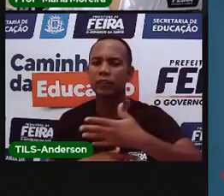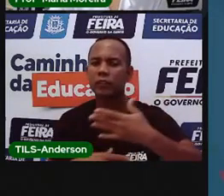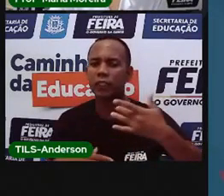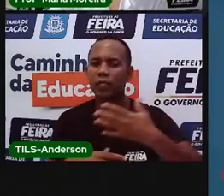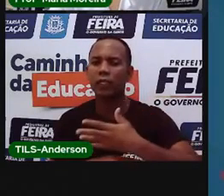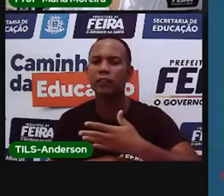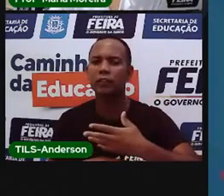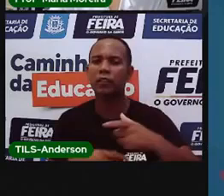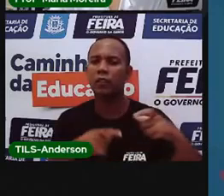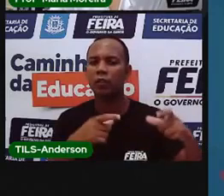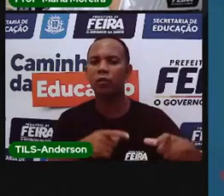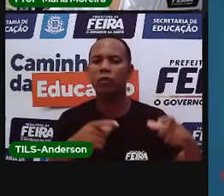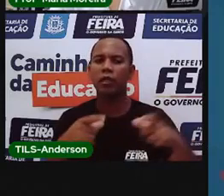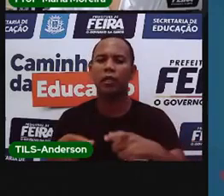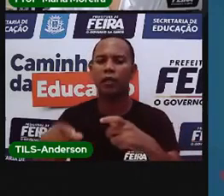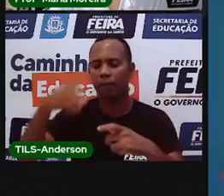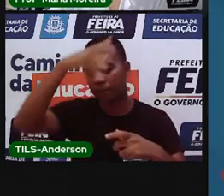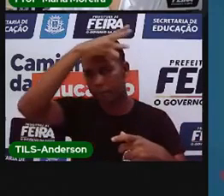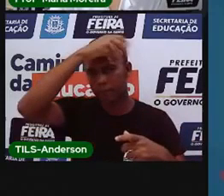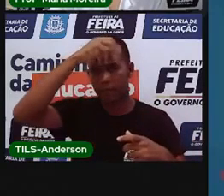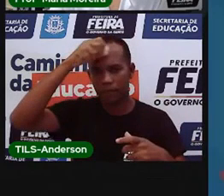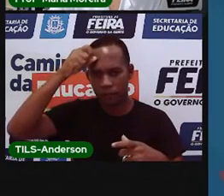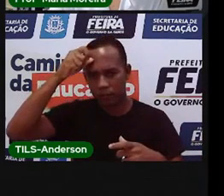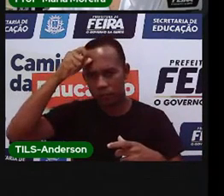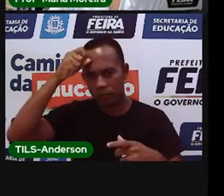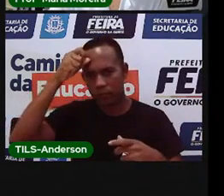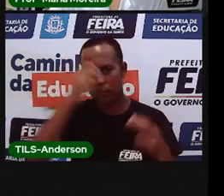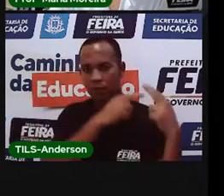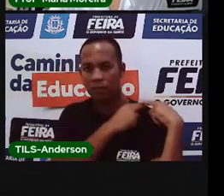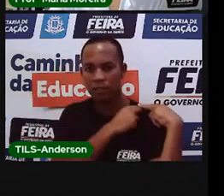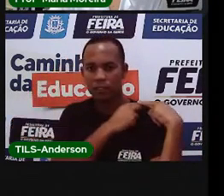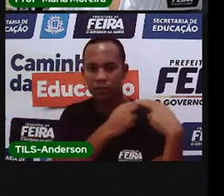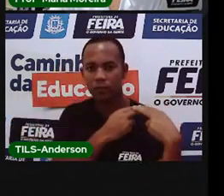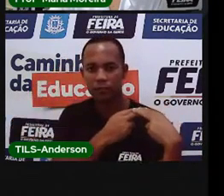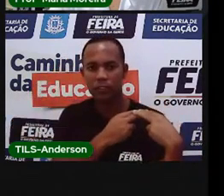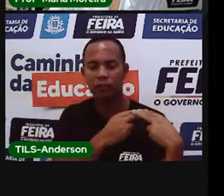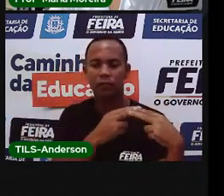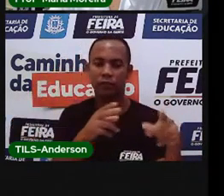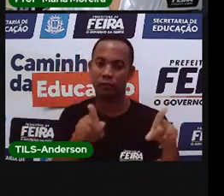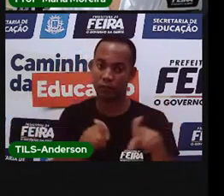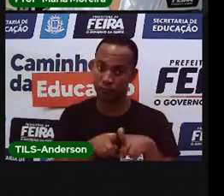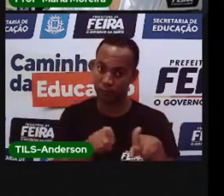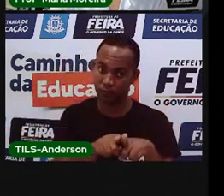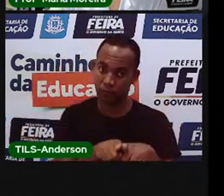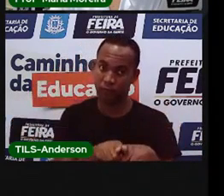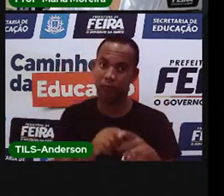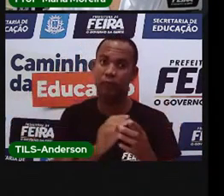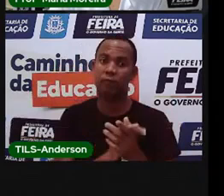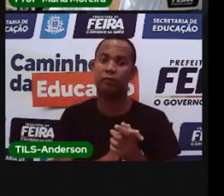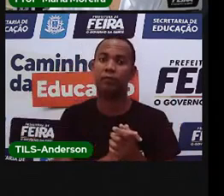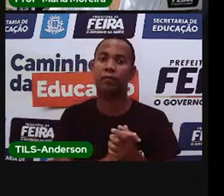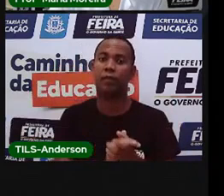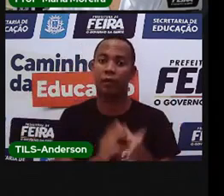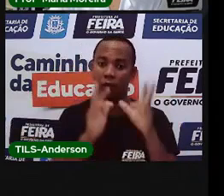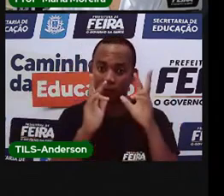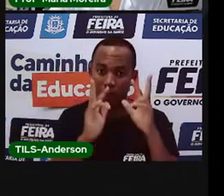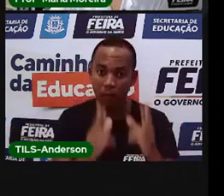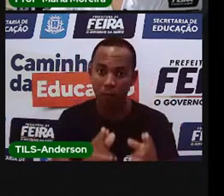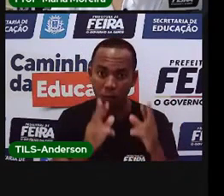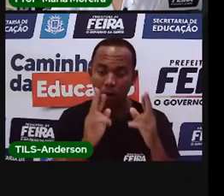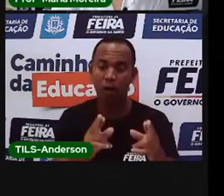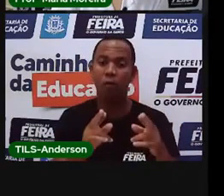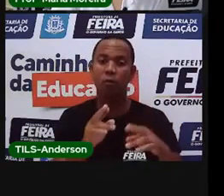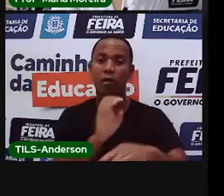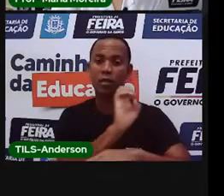cidade dependem das ações que o prefeito toma. Ele é responsável por isso. O mesmo acontece